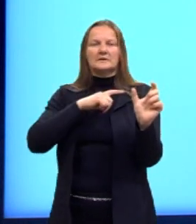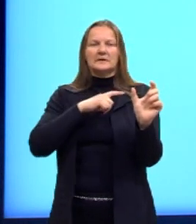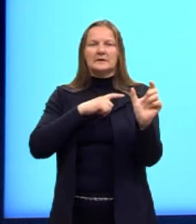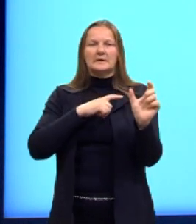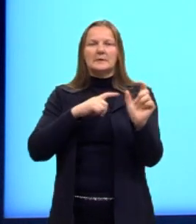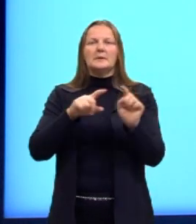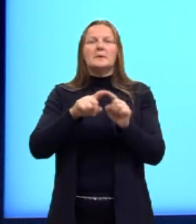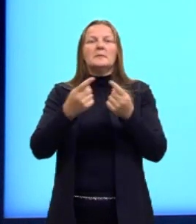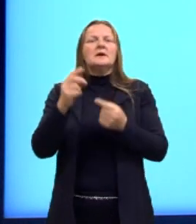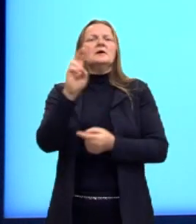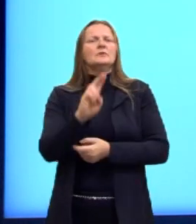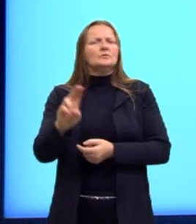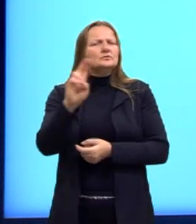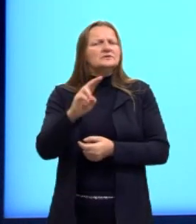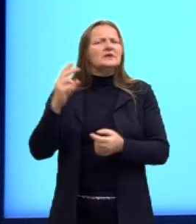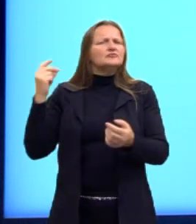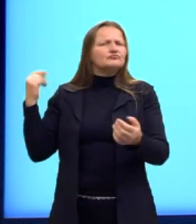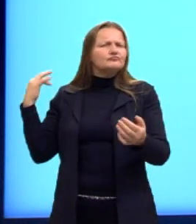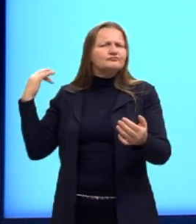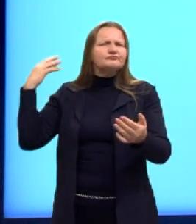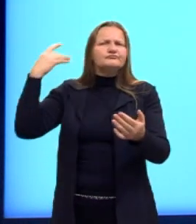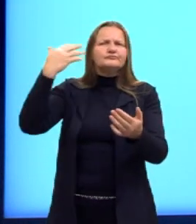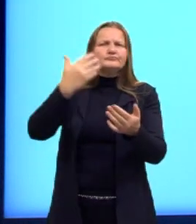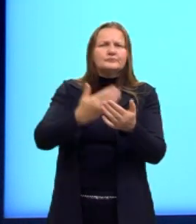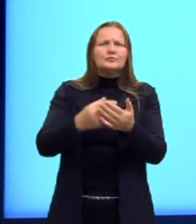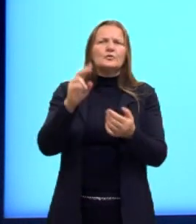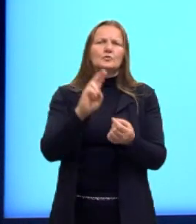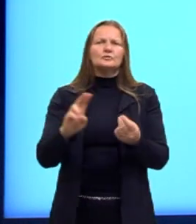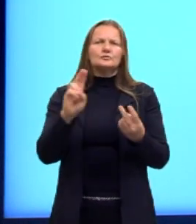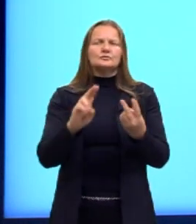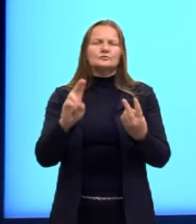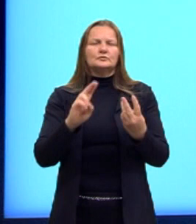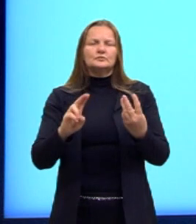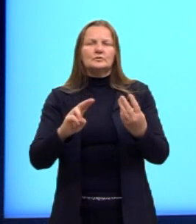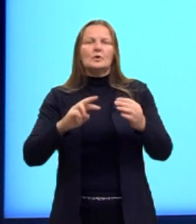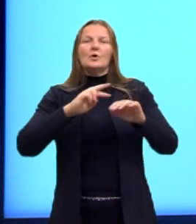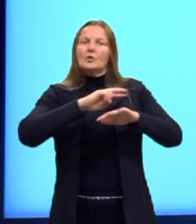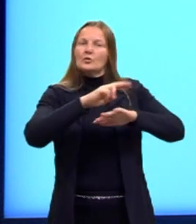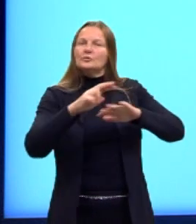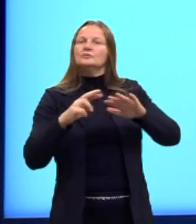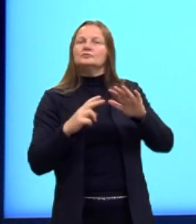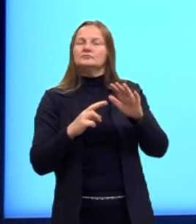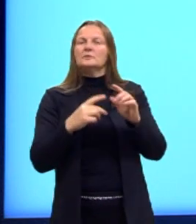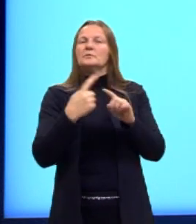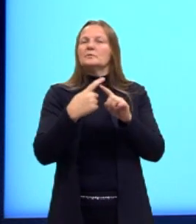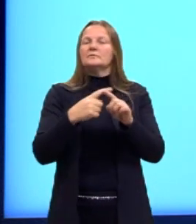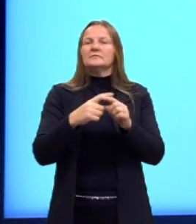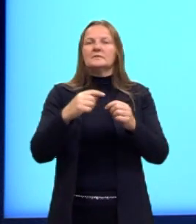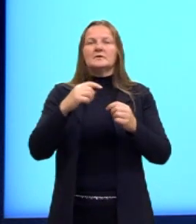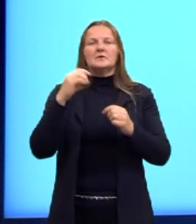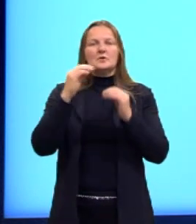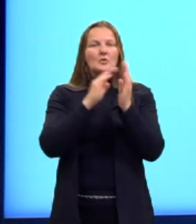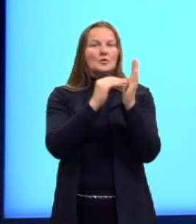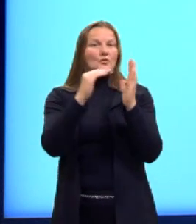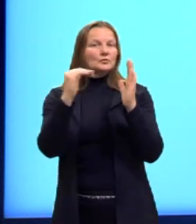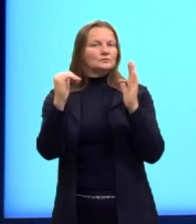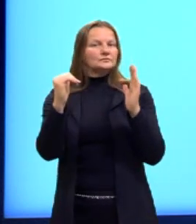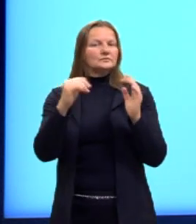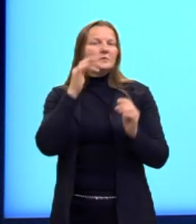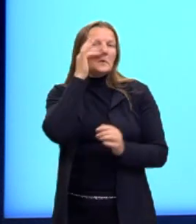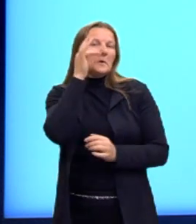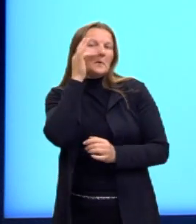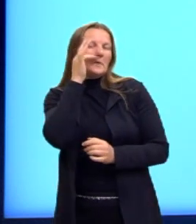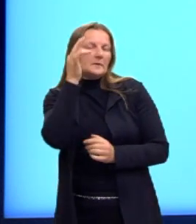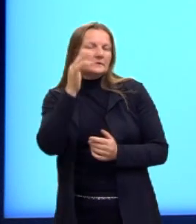Ele é usado há bastante tempo. O nome do gênero deriva do estilo francês humor